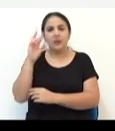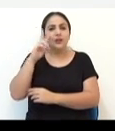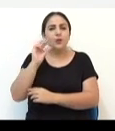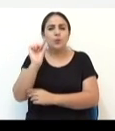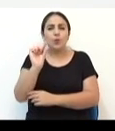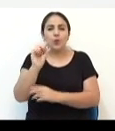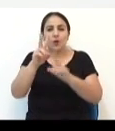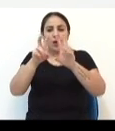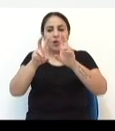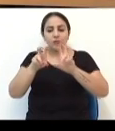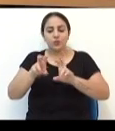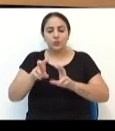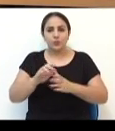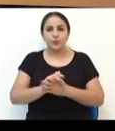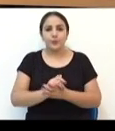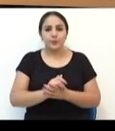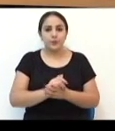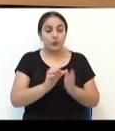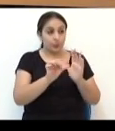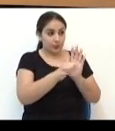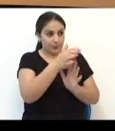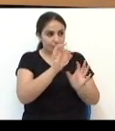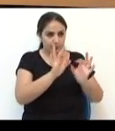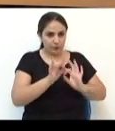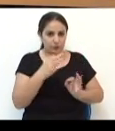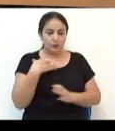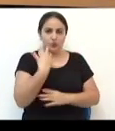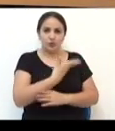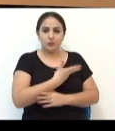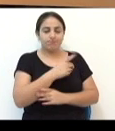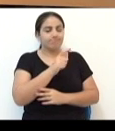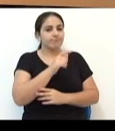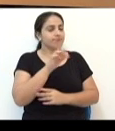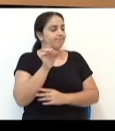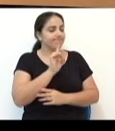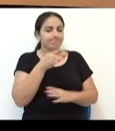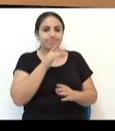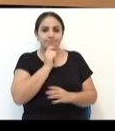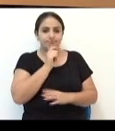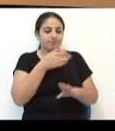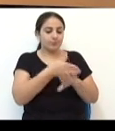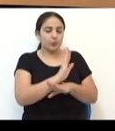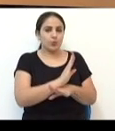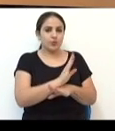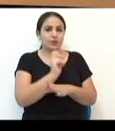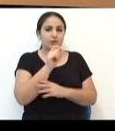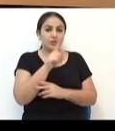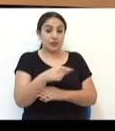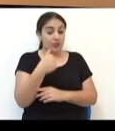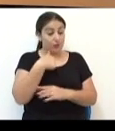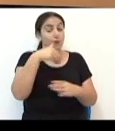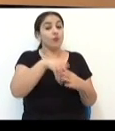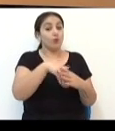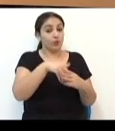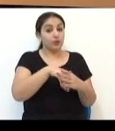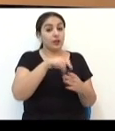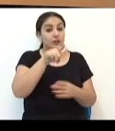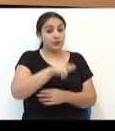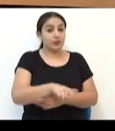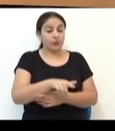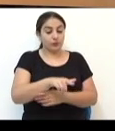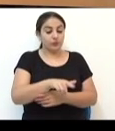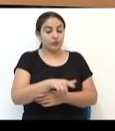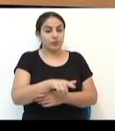pouquinho, então, dos temas desses projetos. O primeiro projeto nosso, que não foi aprovado ainda, né, que é um projeto que eu ainda vou voltar agora